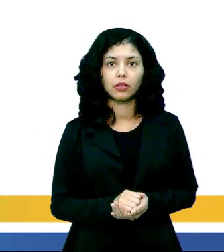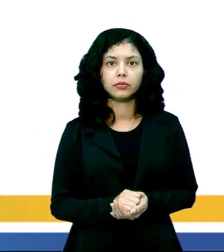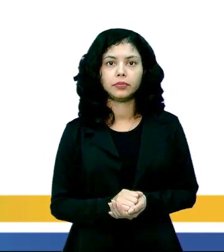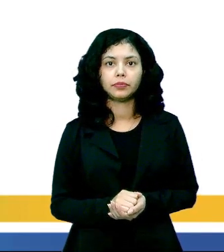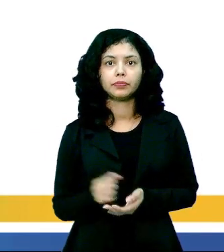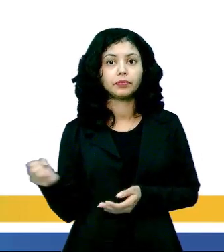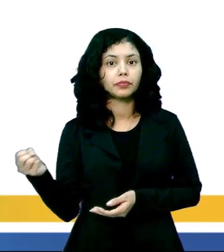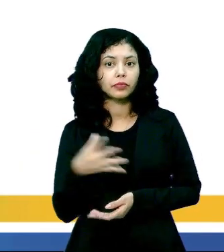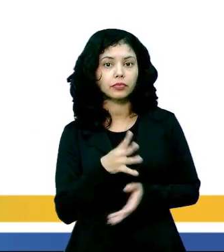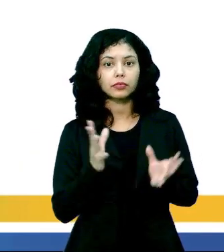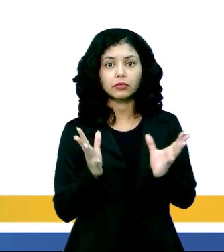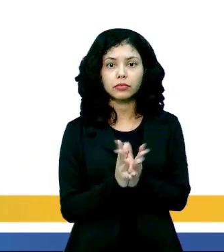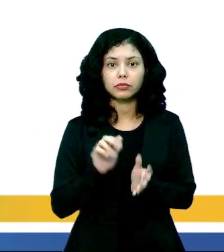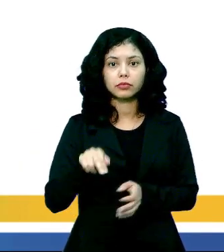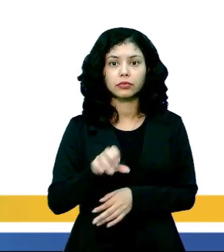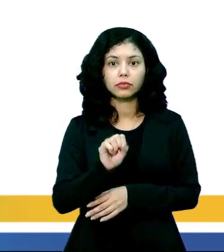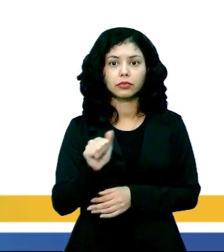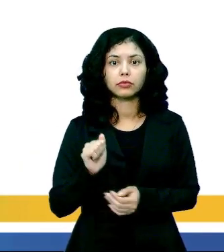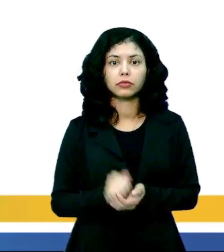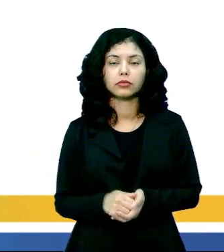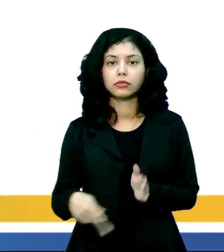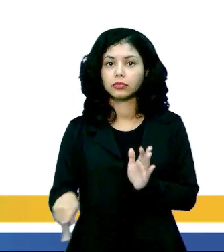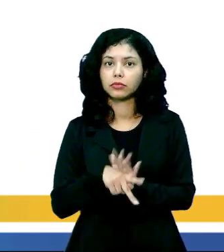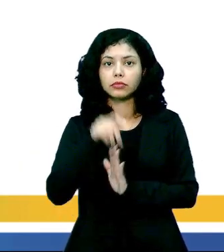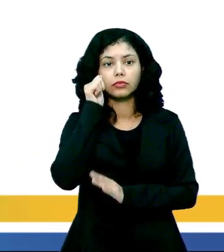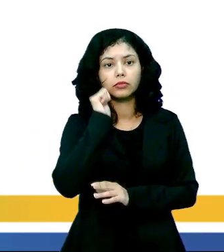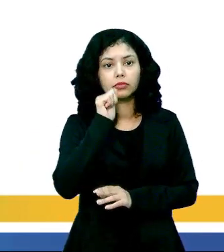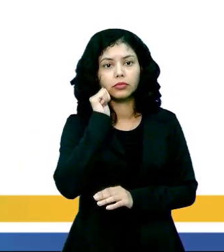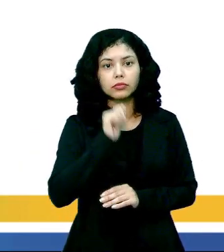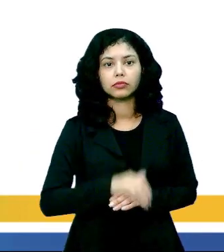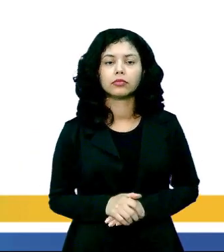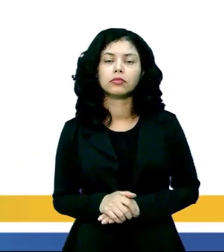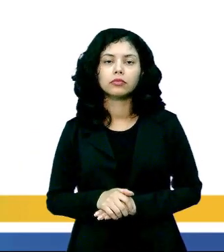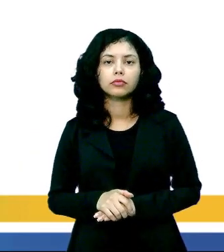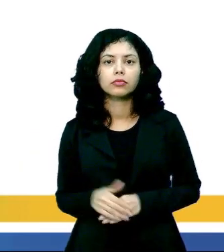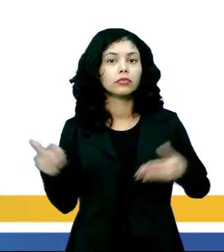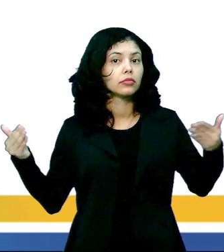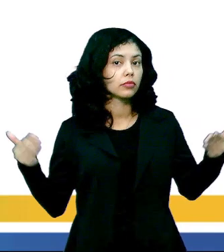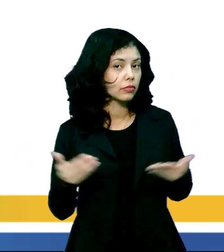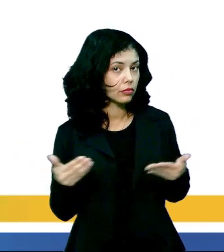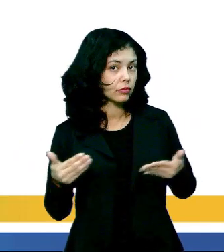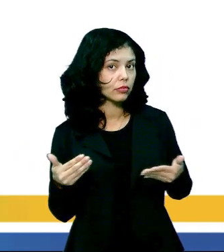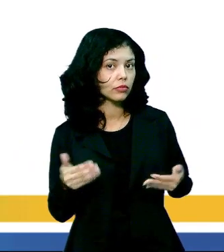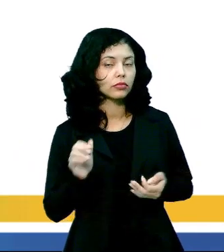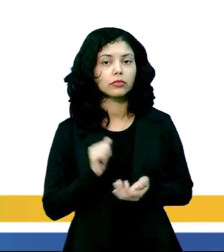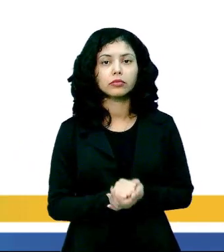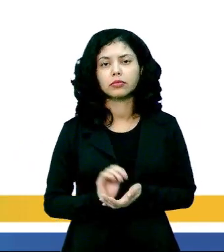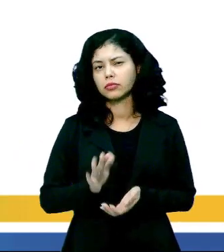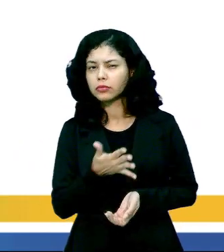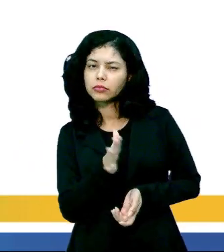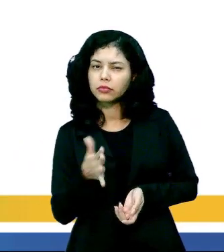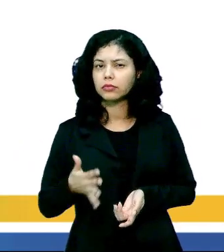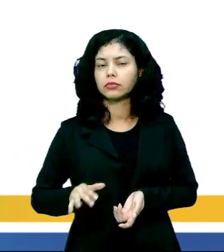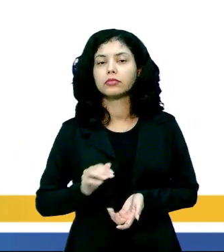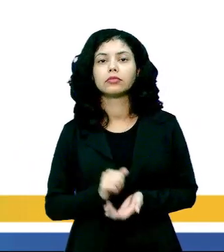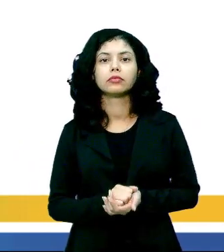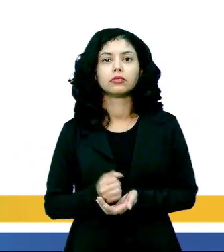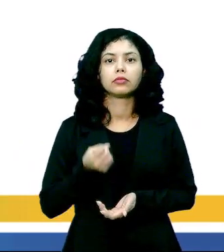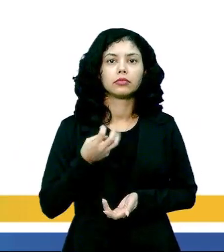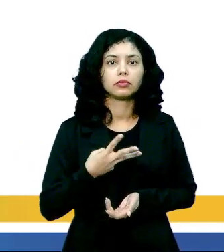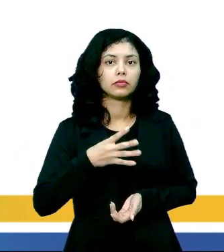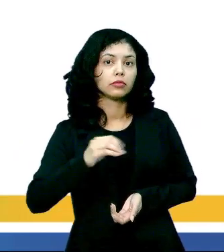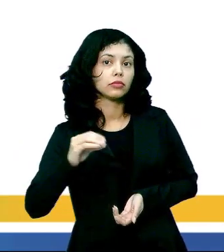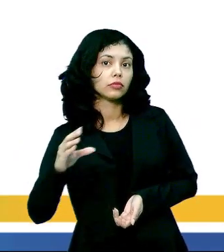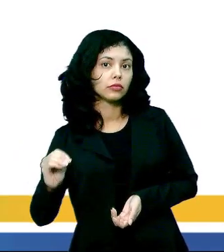Metade da nova equipe da NASA é composta por mulheres. Até hoje, cerca